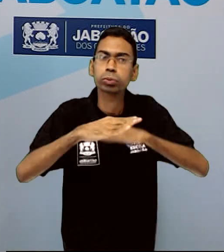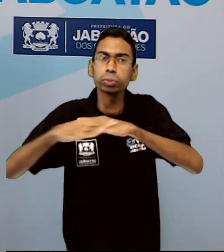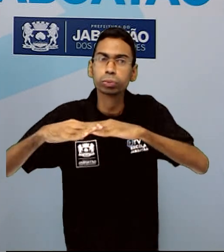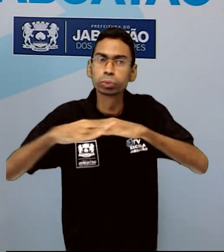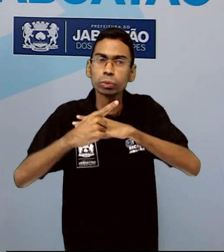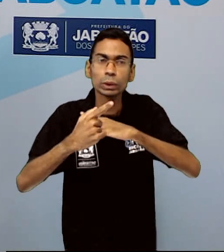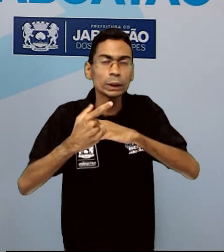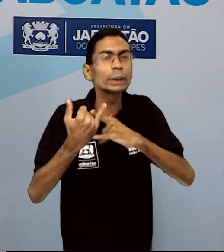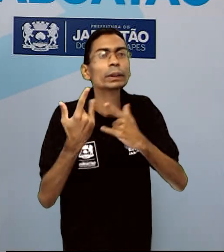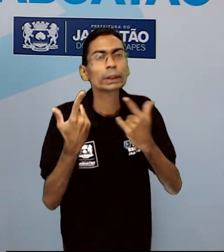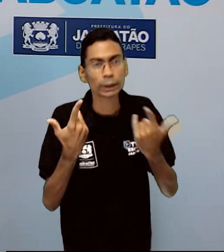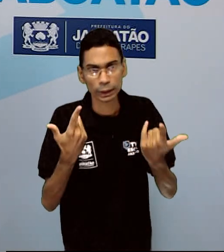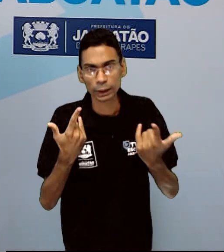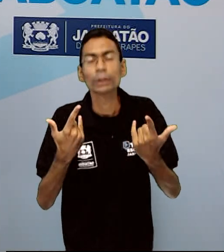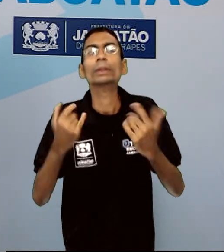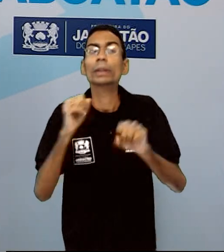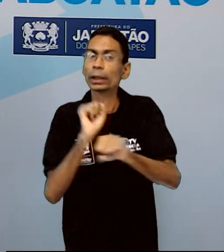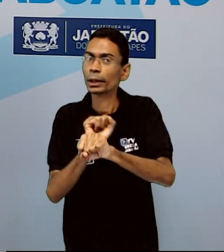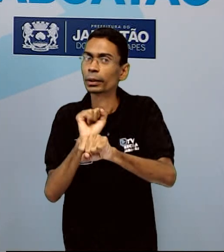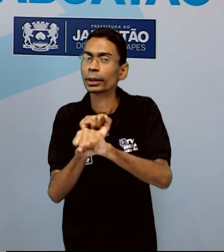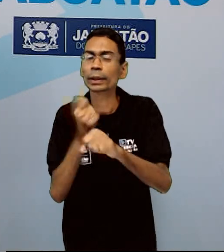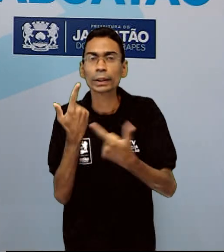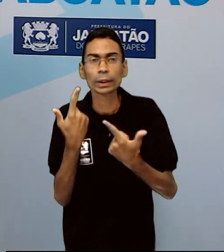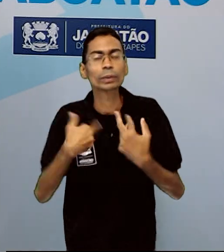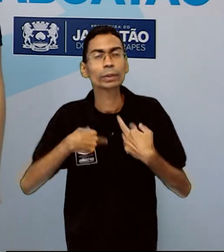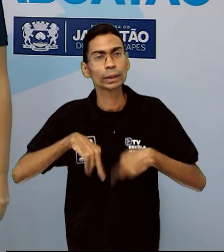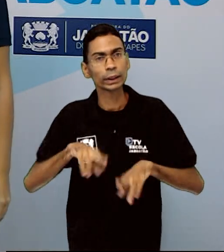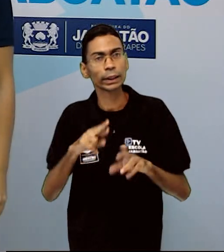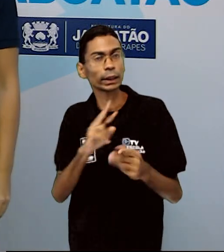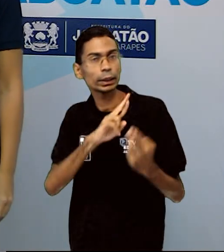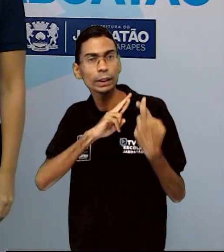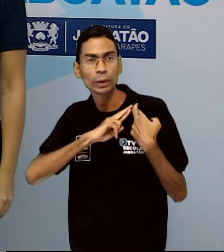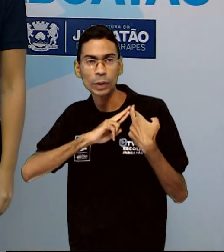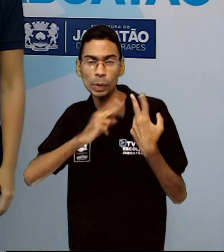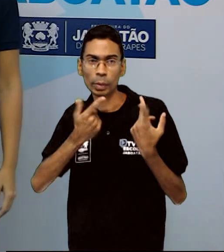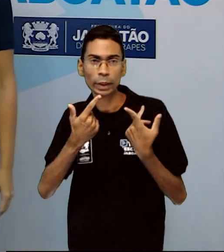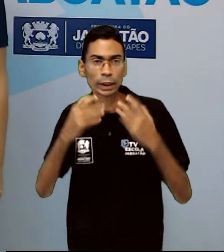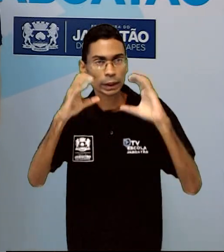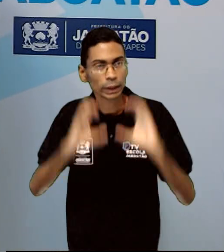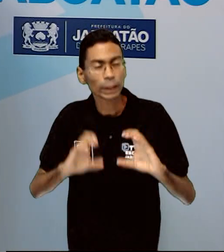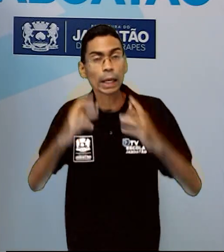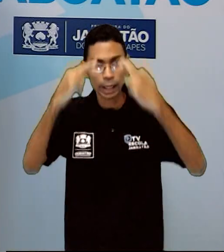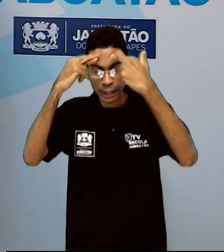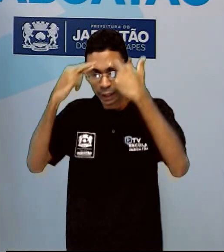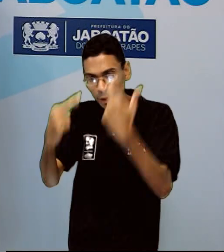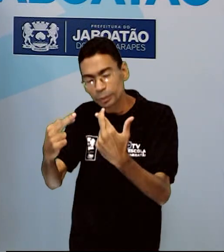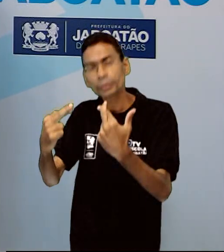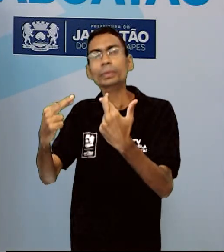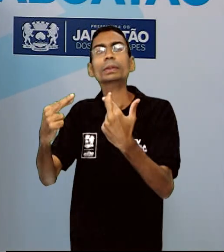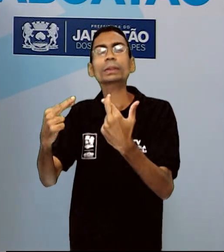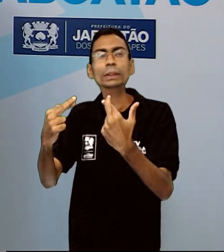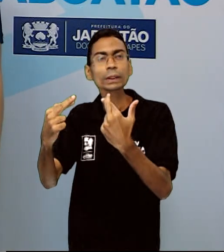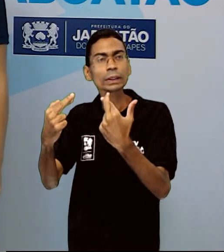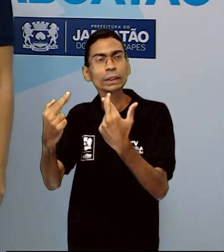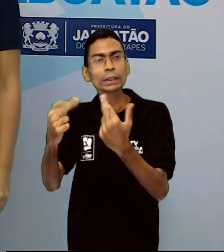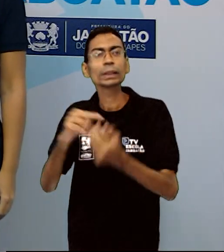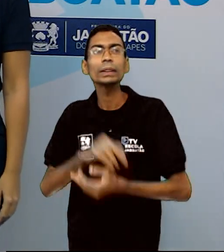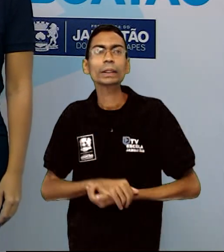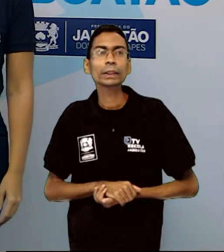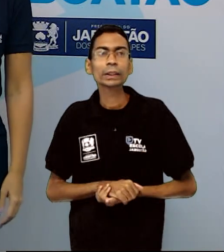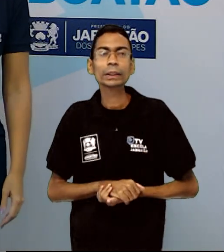para isso, você está exercendo a sua cidadania. Pense nisso. Respeito à diversidade.